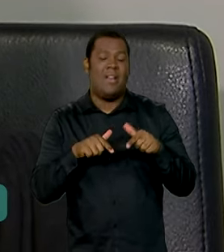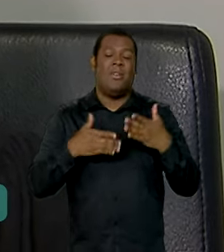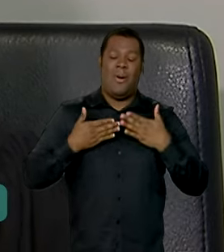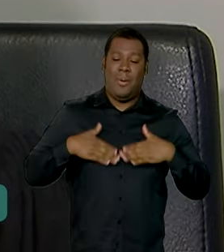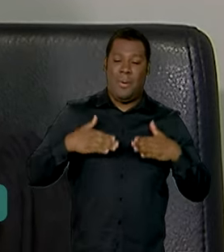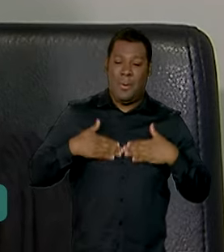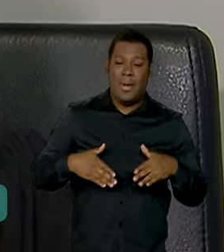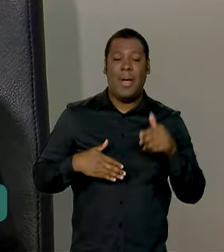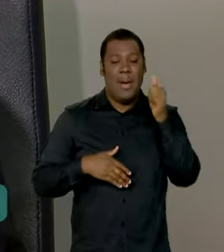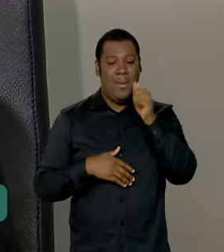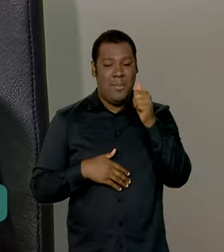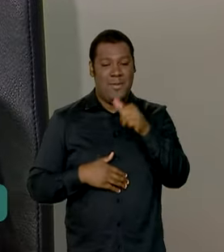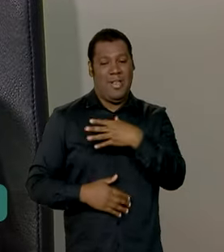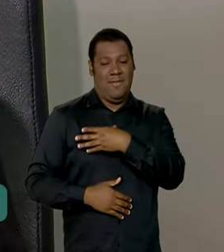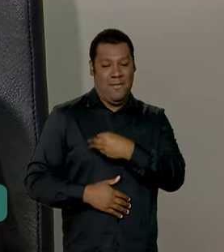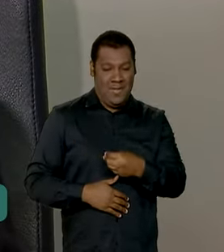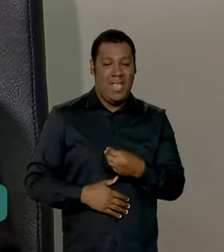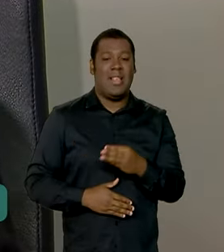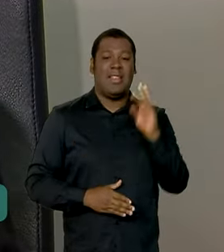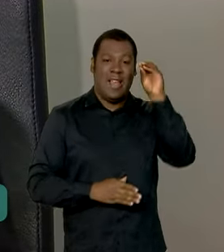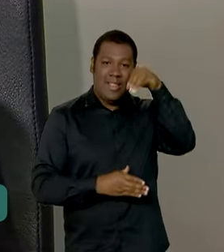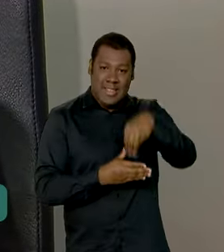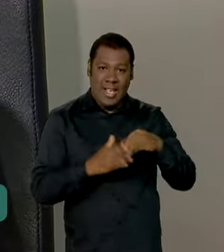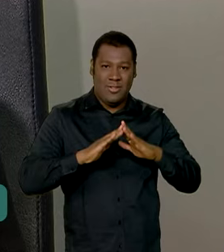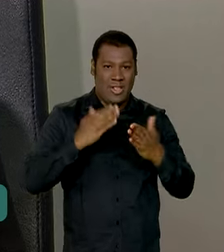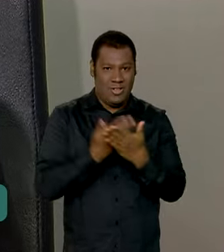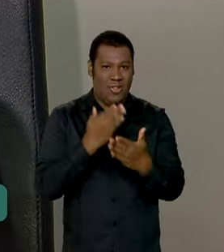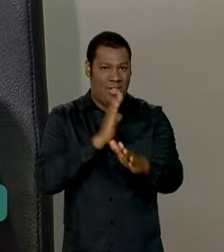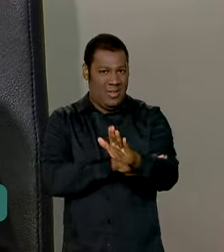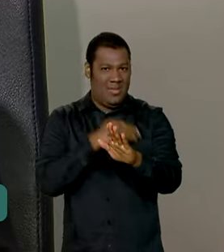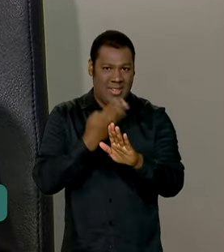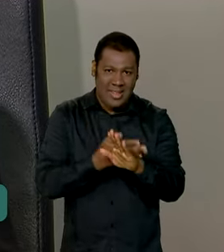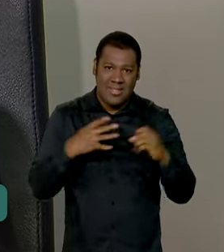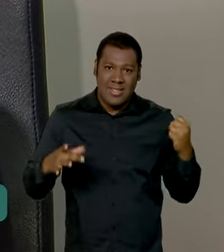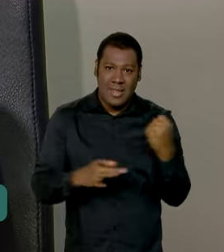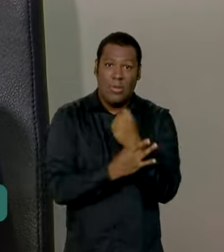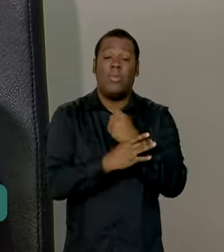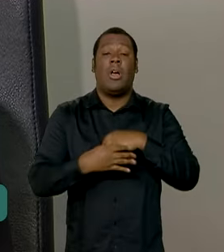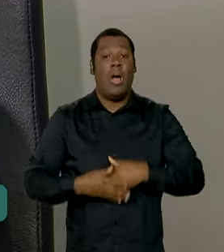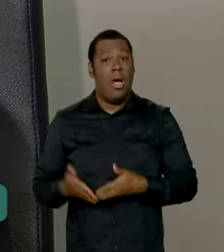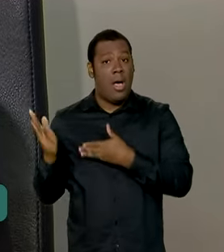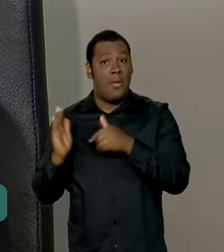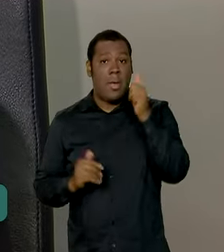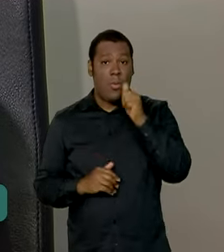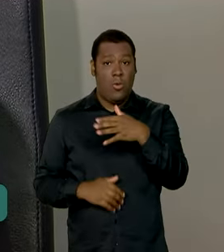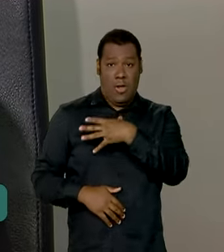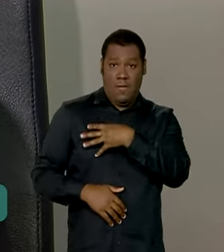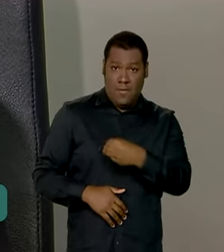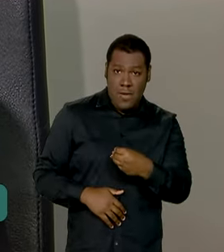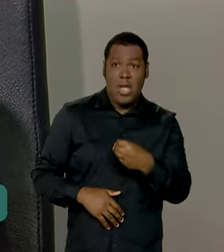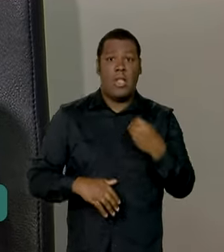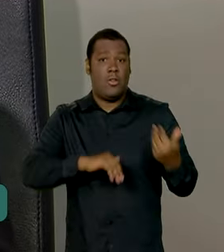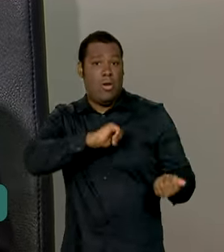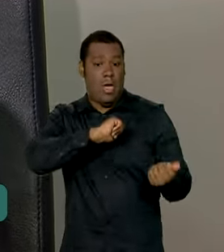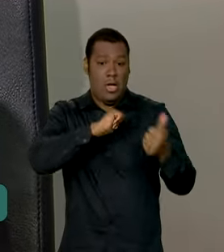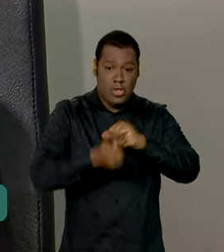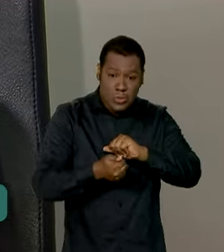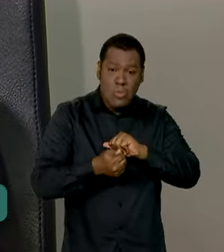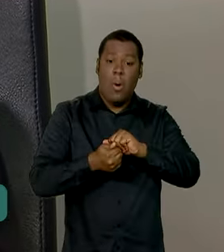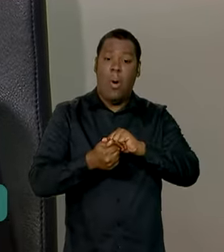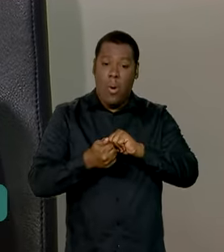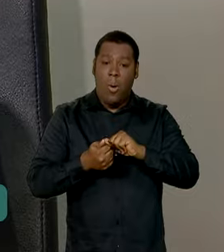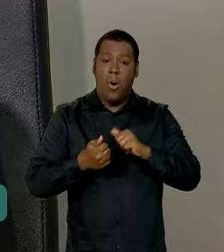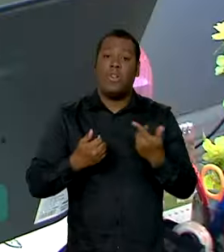né, para ela estar fazendo. Nessa escola dela, ela faz as atividades físicas, faz natação, né, então assim, tem teatro, tem